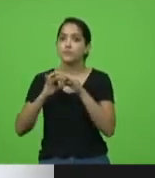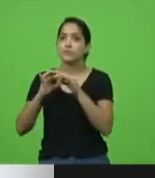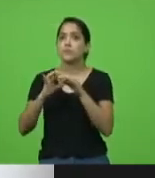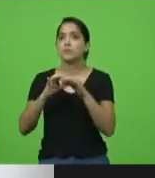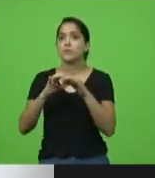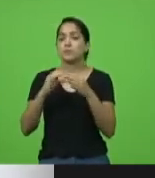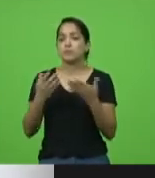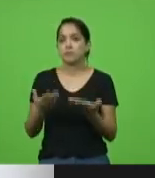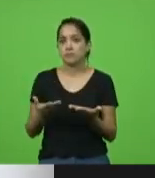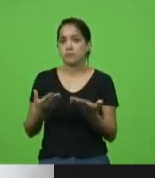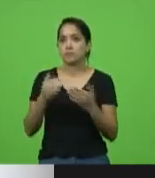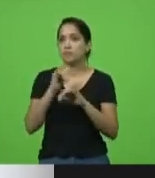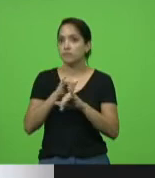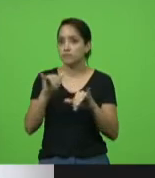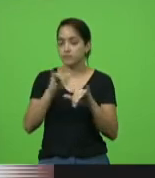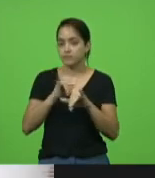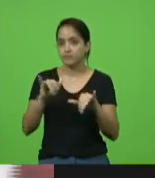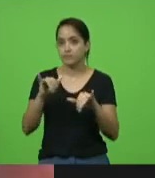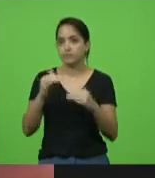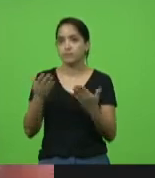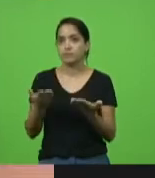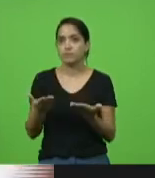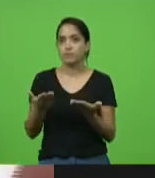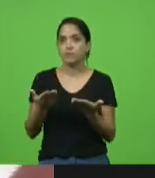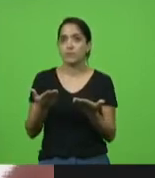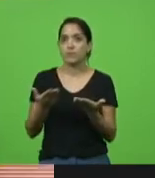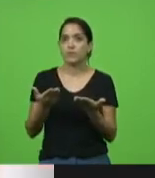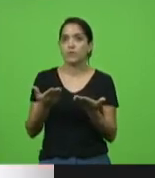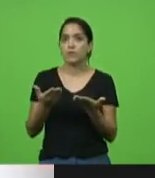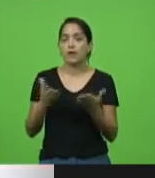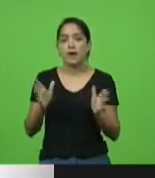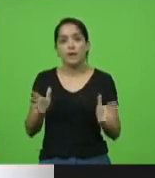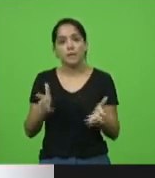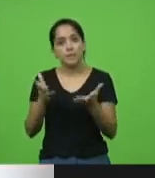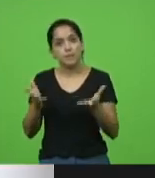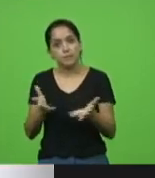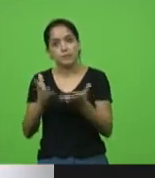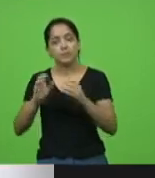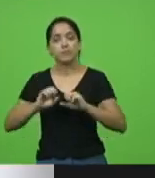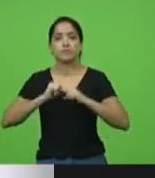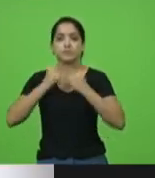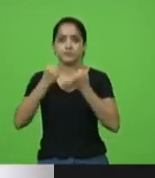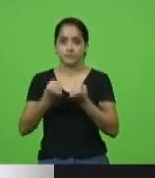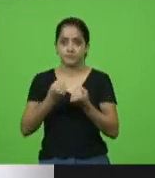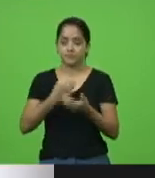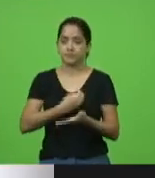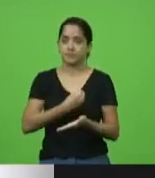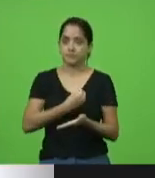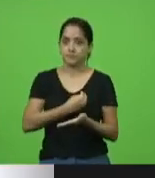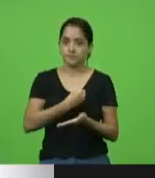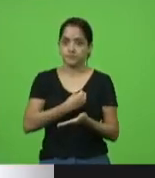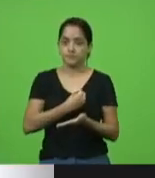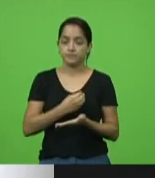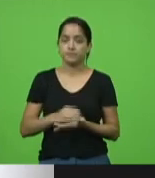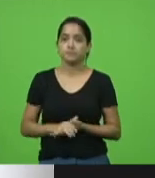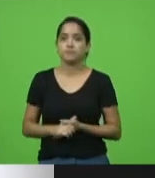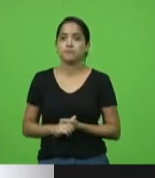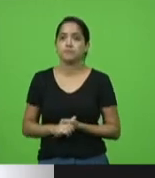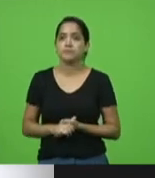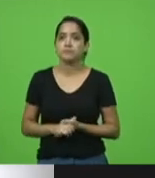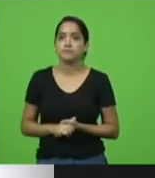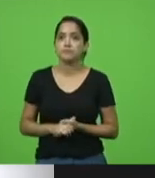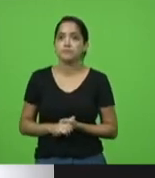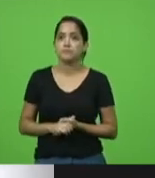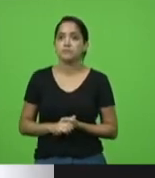como esta, onde promove e defende a vida. É